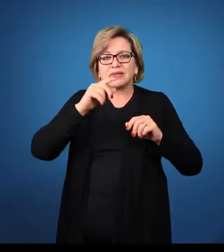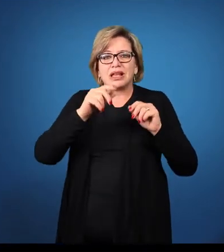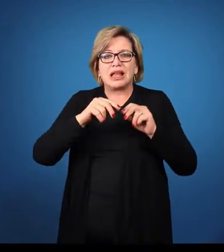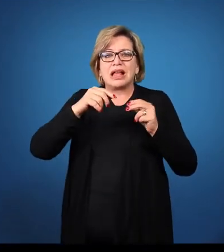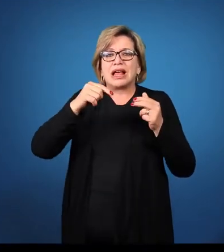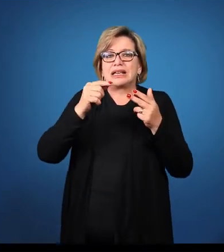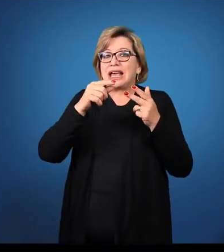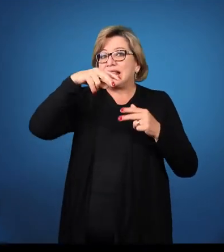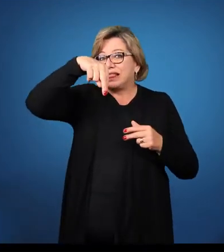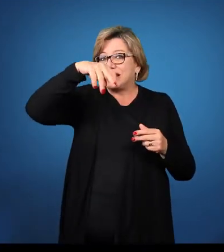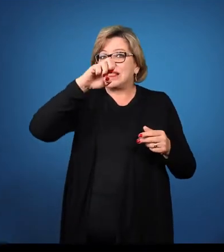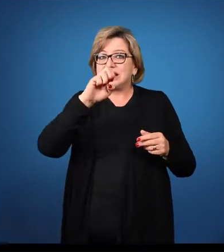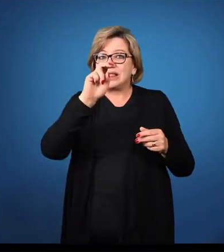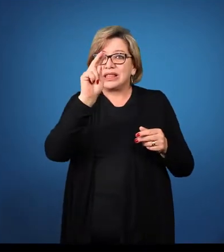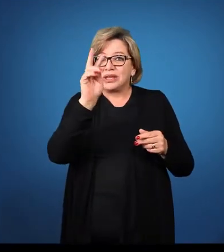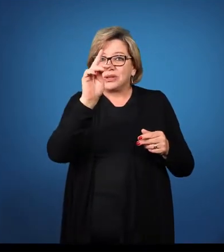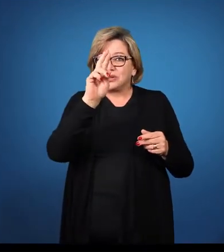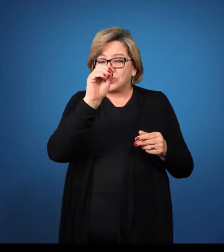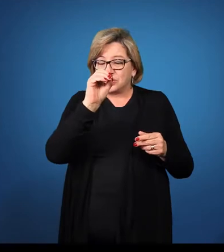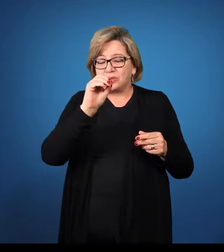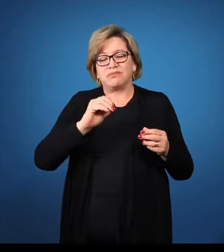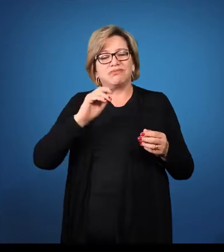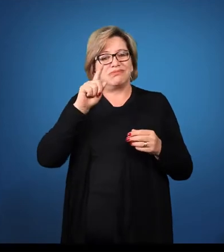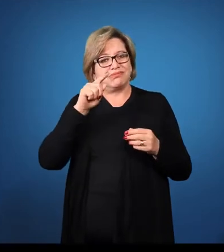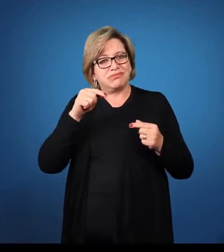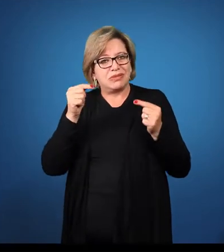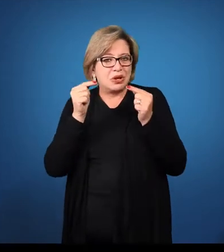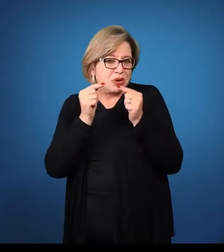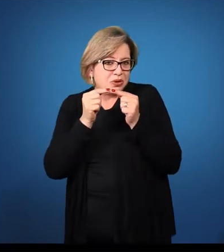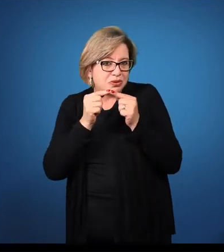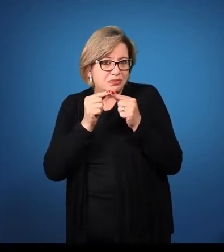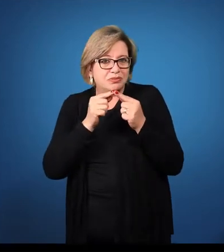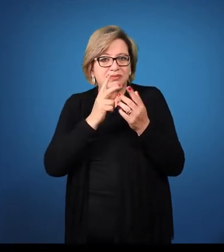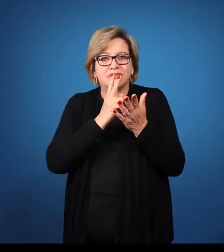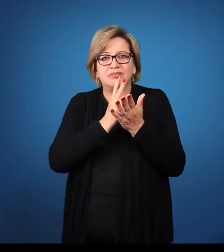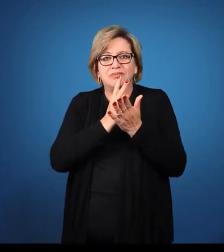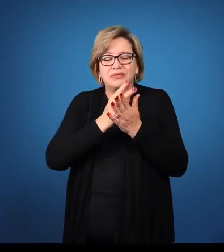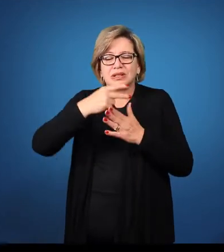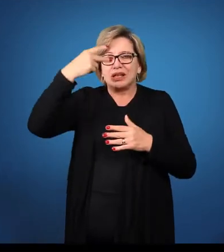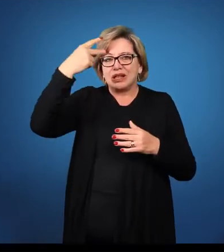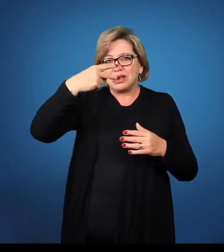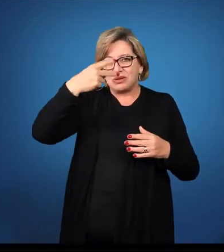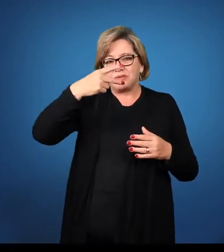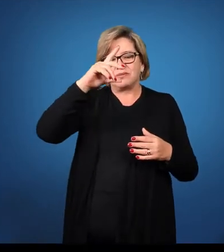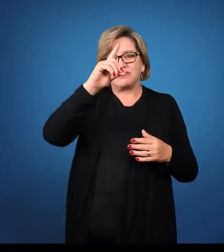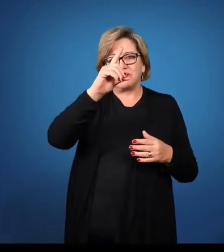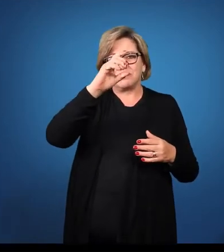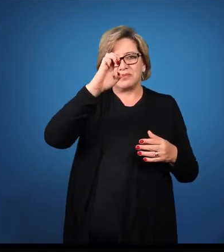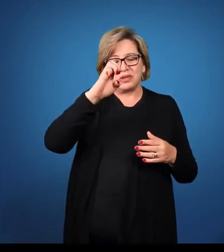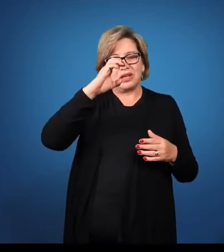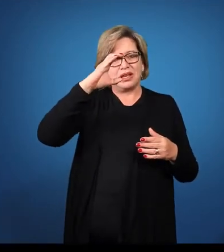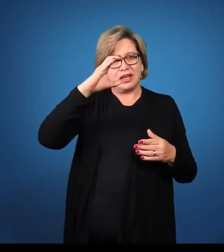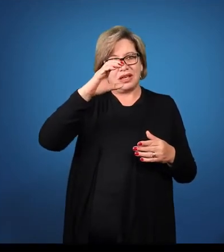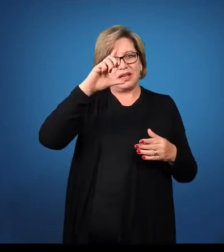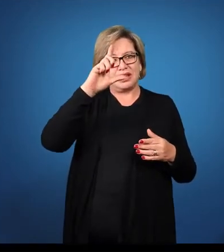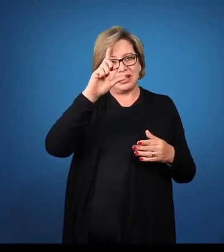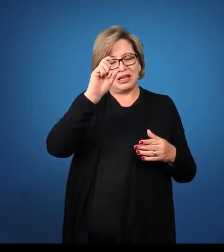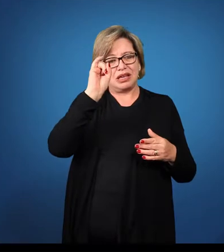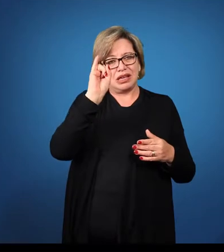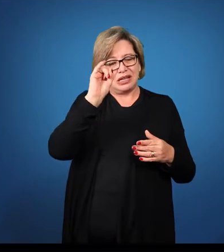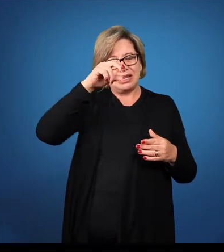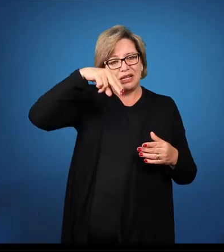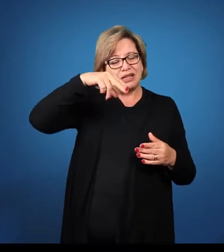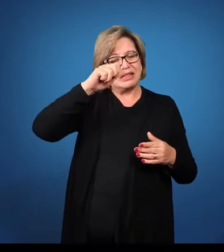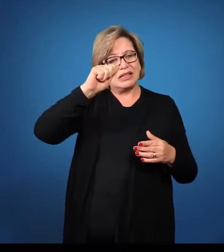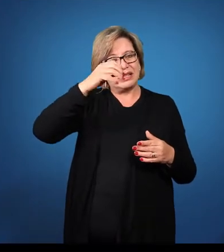neutro, então, ficará vino bonum, seguindo a segunda declinação, o neutro da segunda